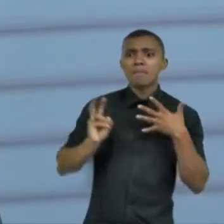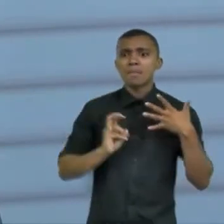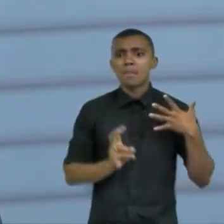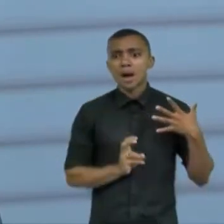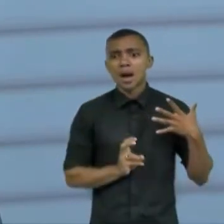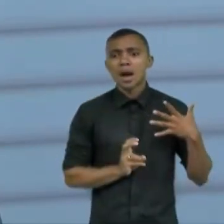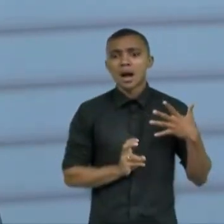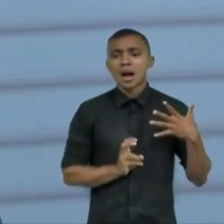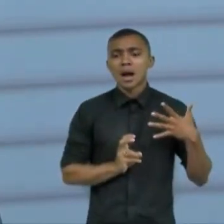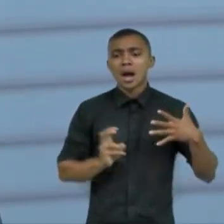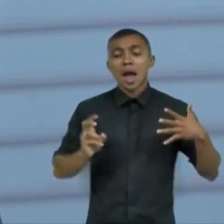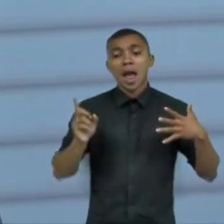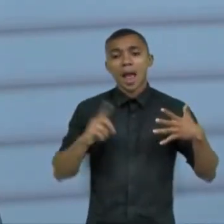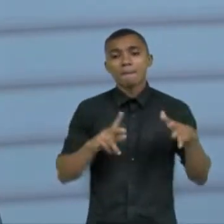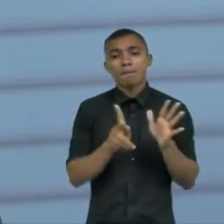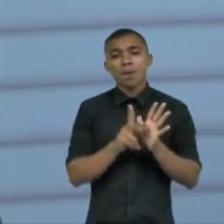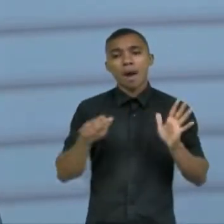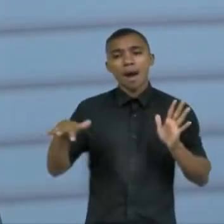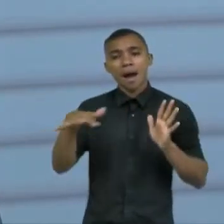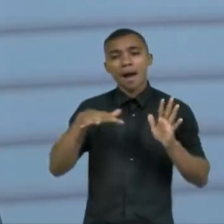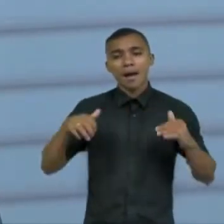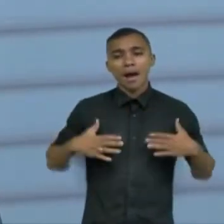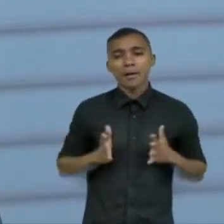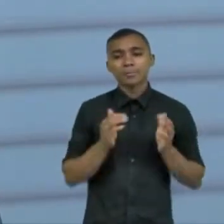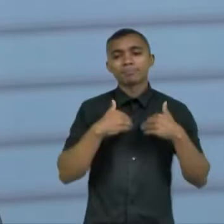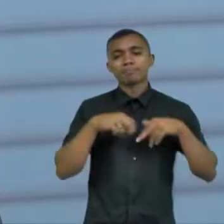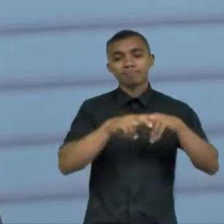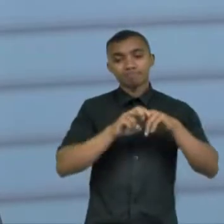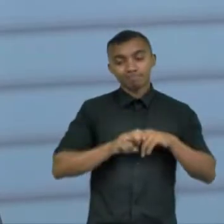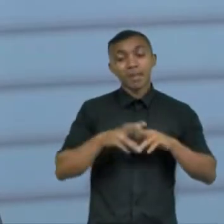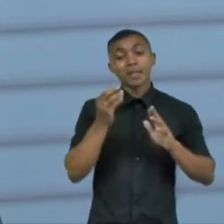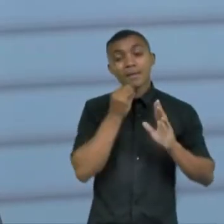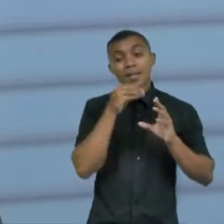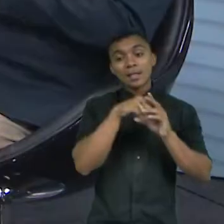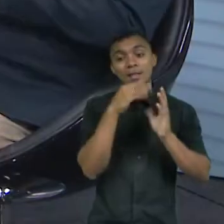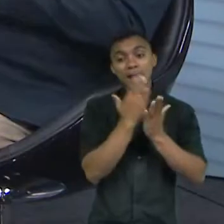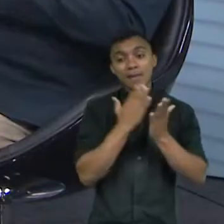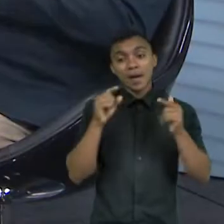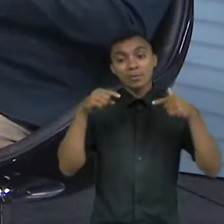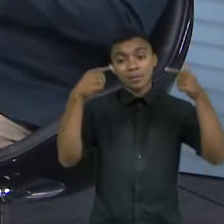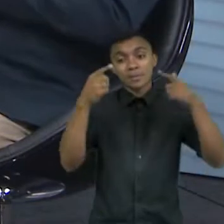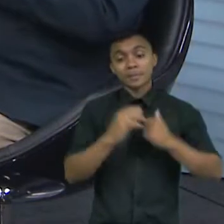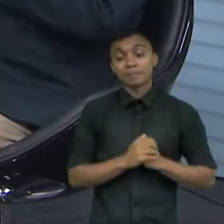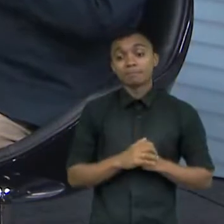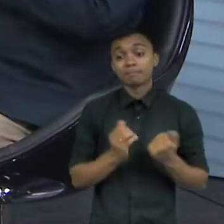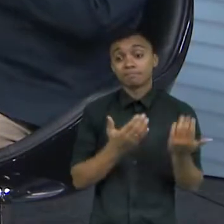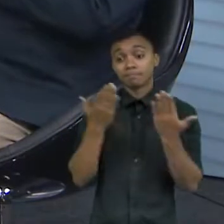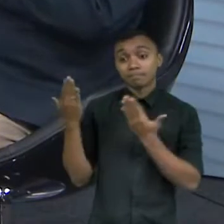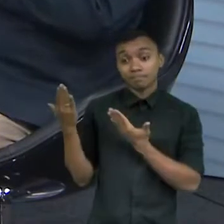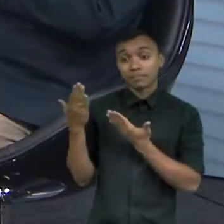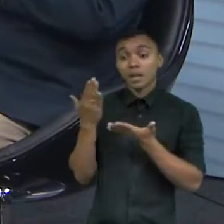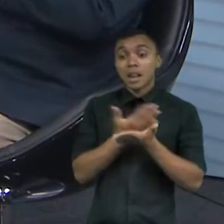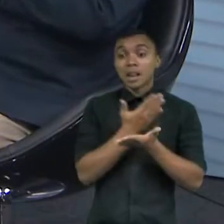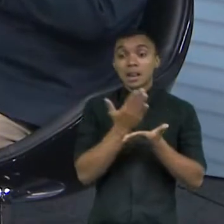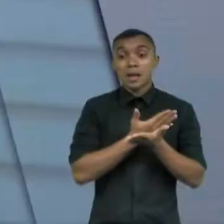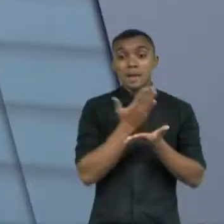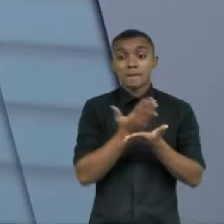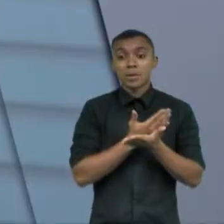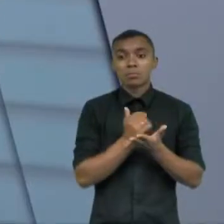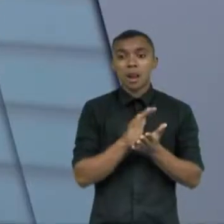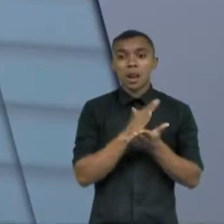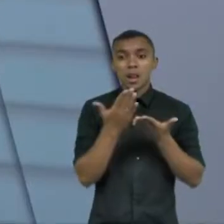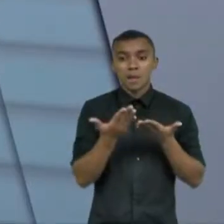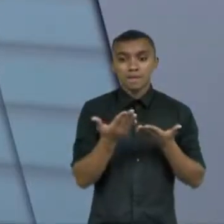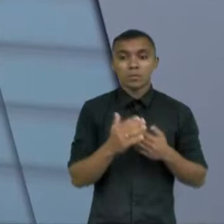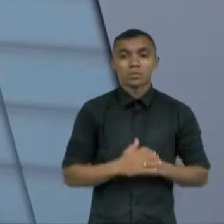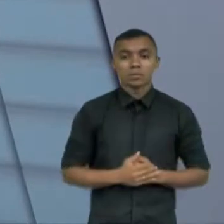que envolvia o autismo então é interessante a gente atualizar bom doutora Fabiana Farada que é o livro dela que foi